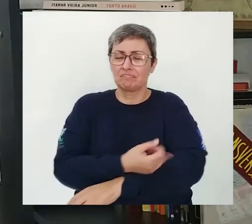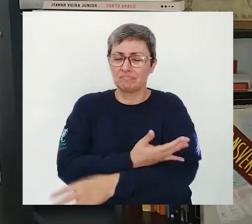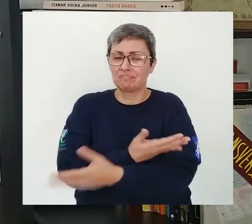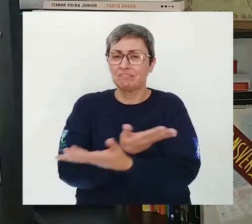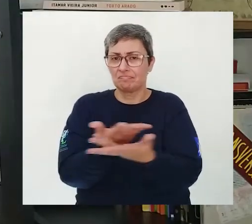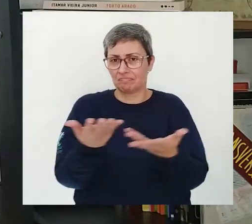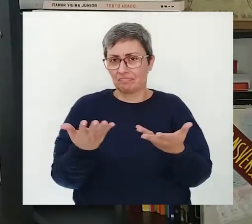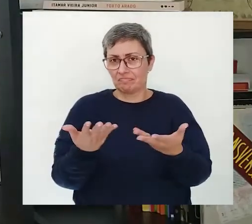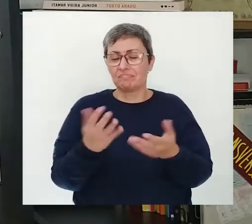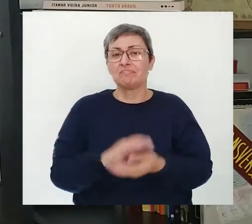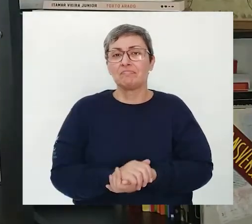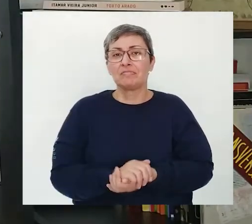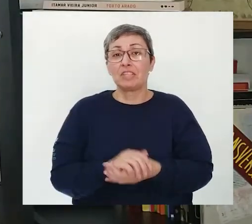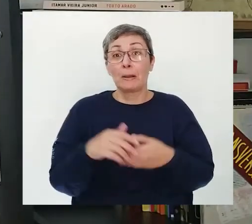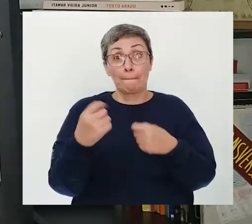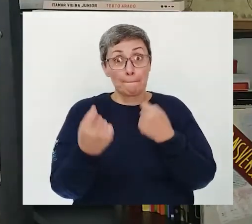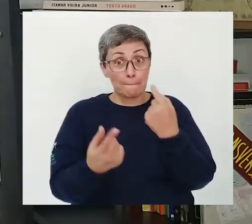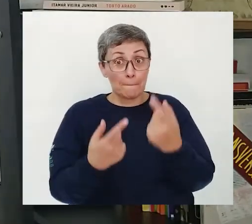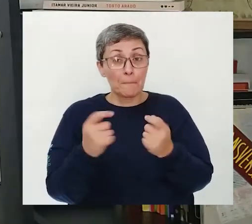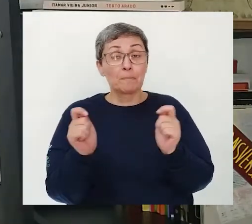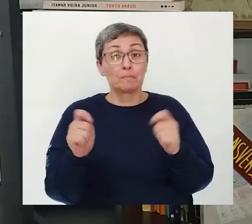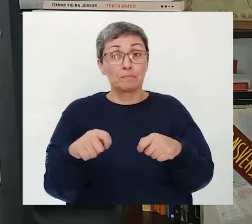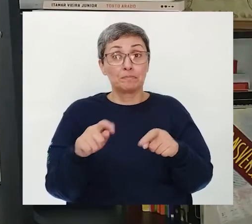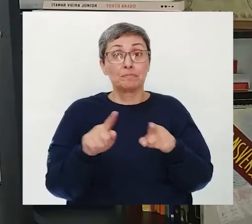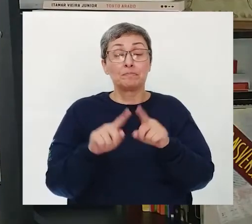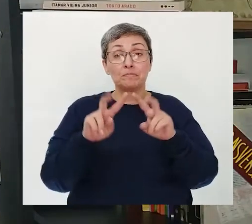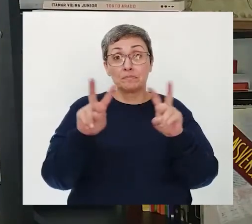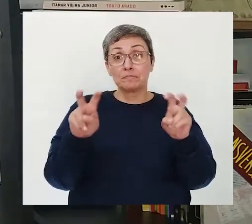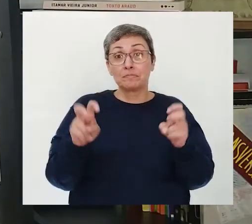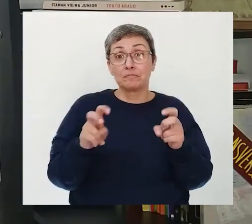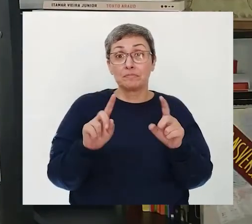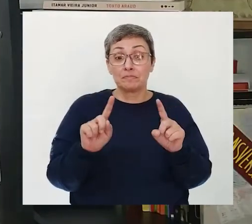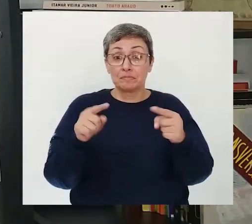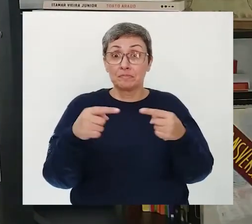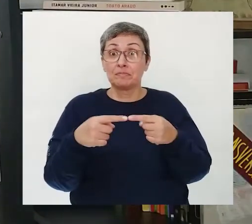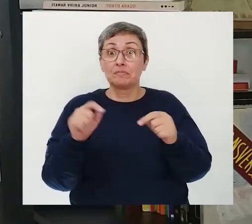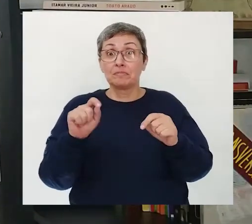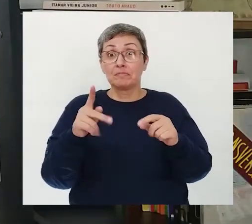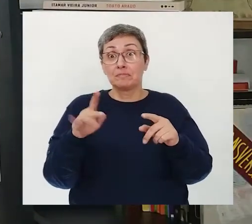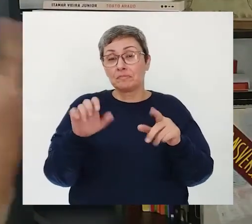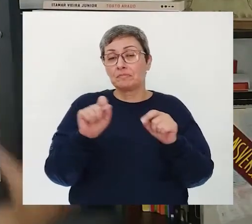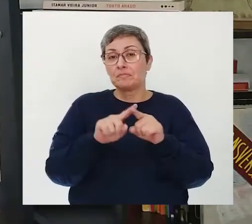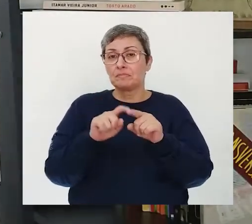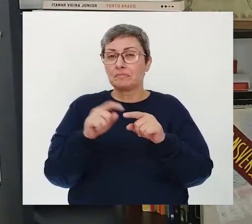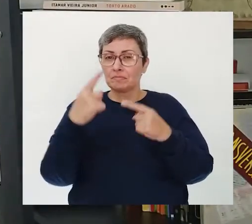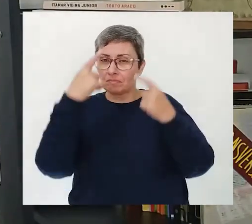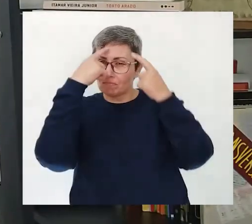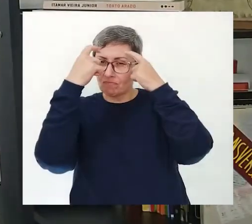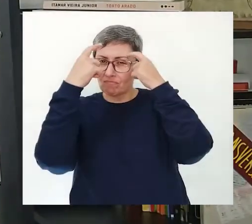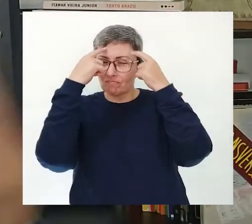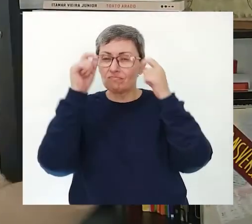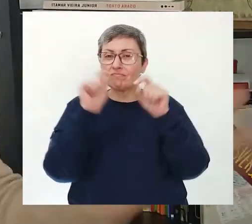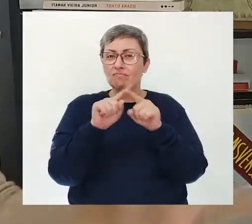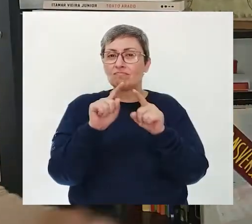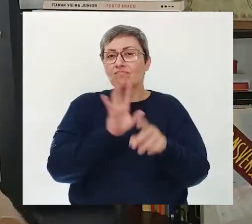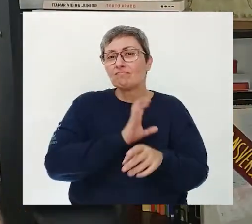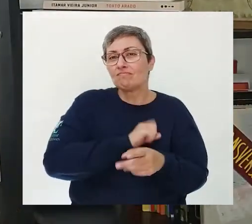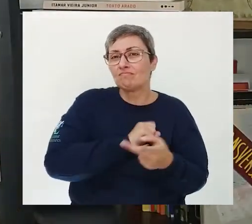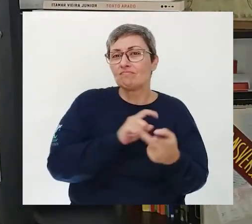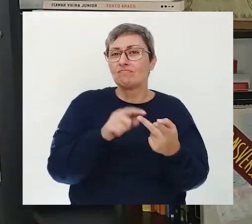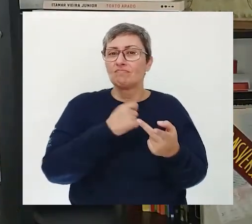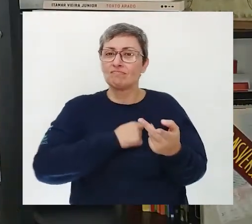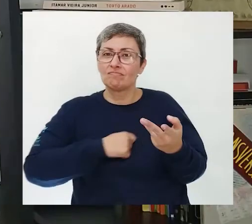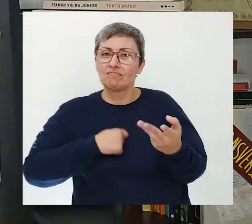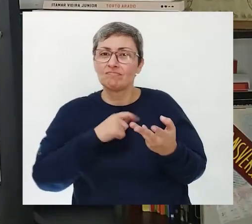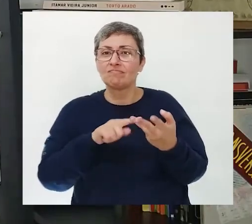as emoções E as emoções de vocês Algumas possibilidades de temas Para abordar os poemas Eu vou dar umas ideias Aqui para vocês É amor